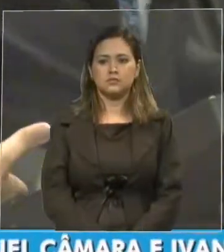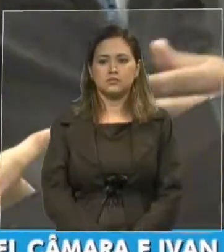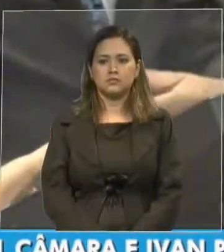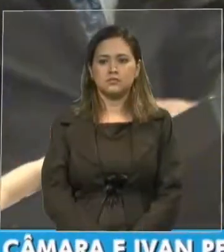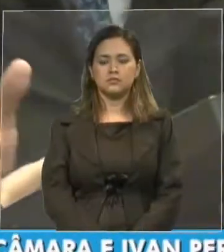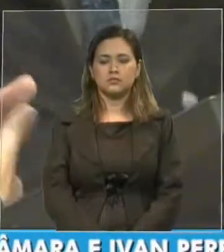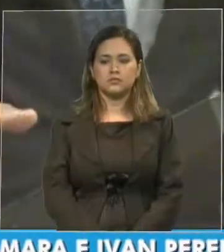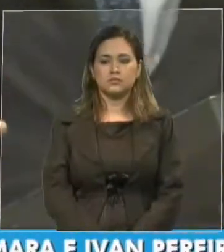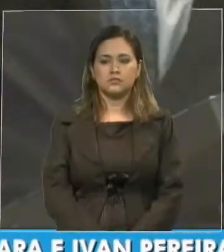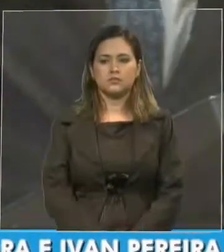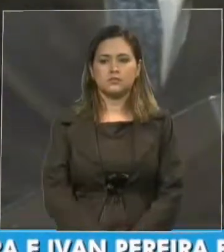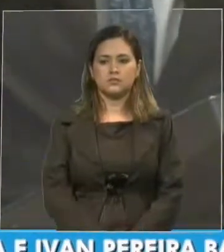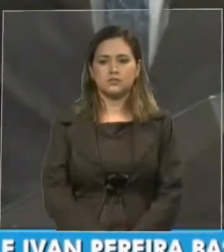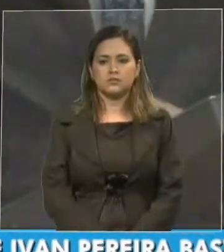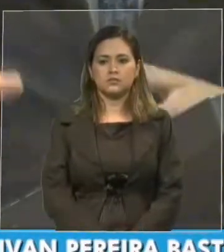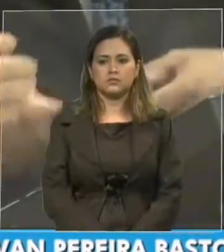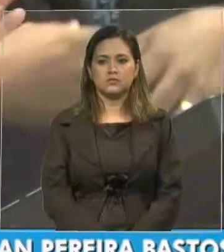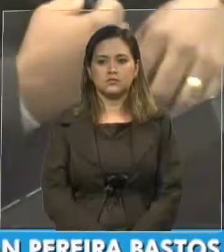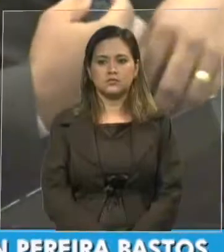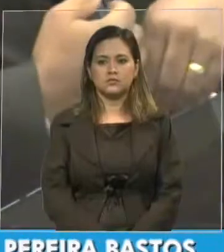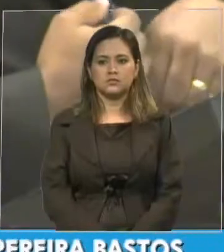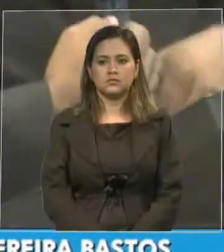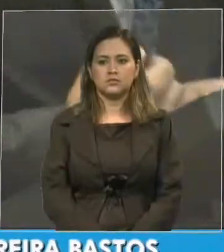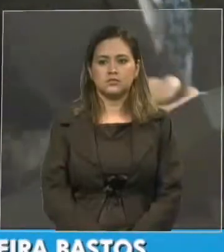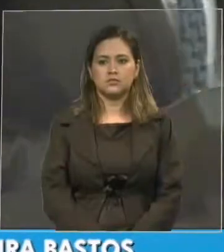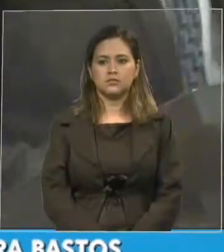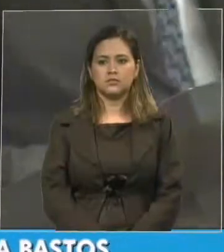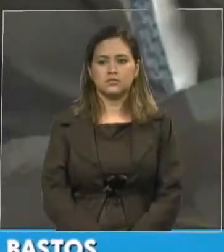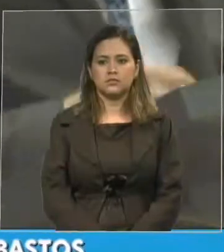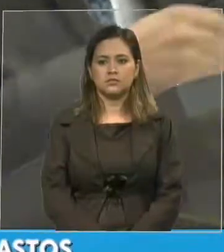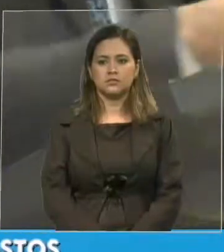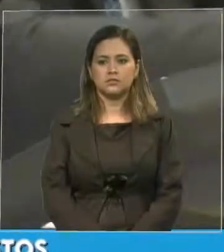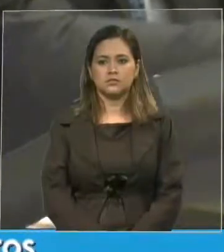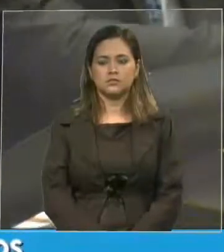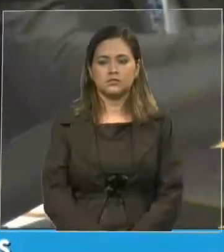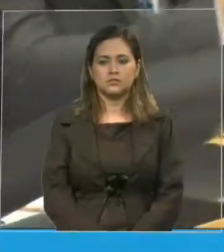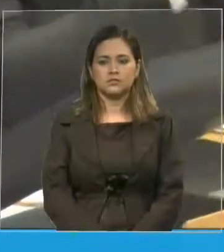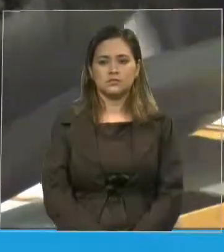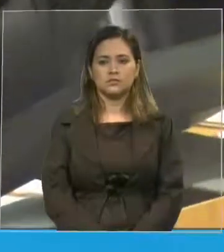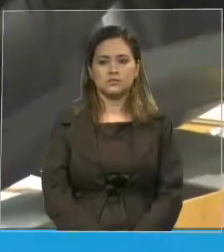Que Deus abençoe a vocês.